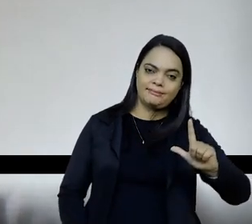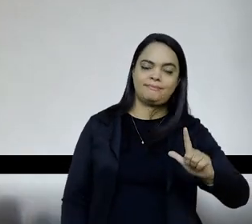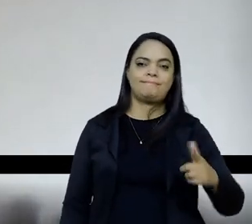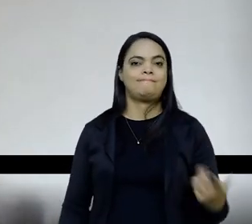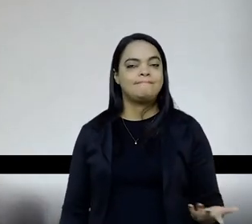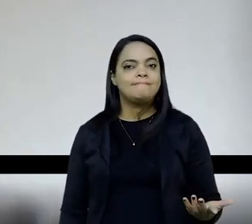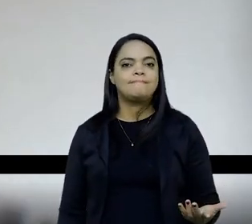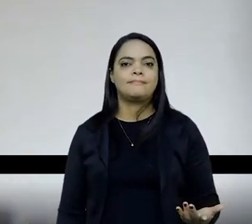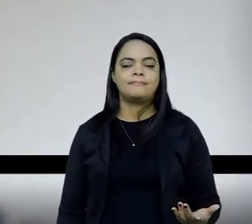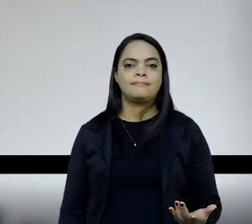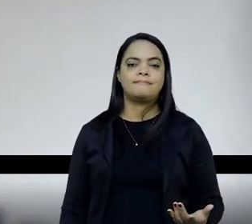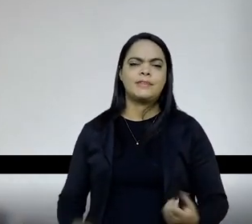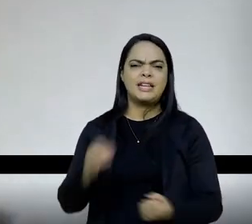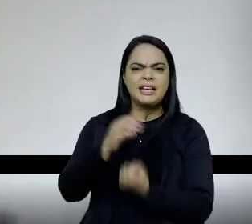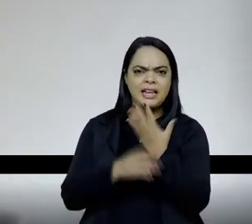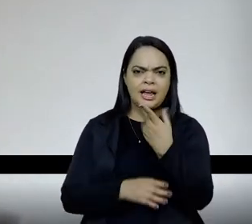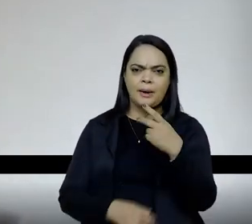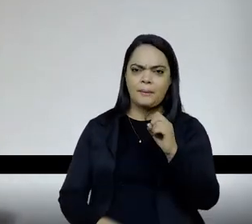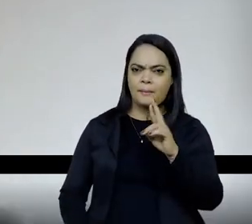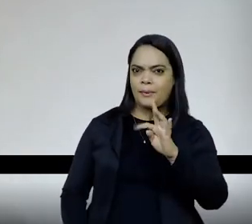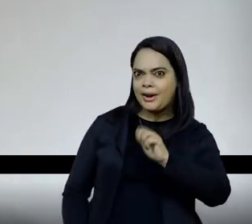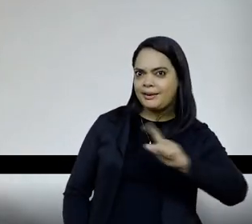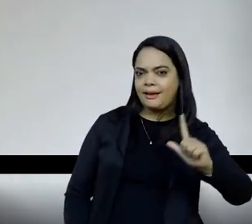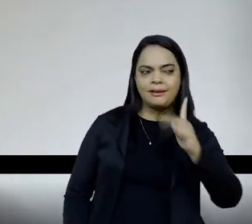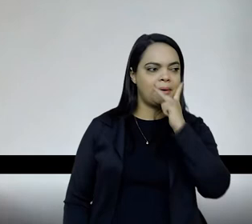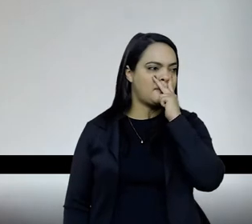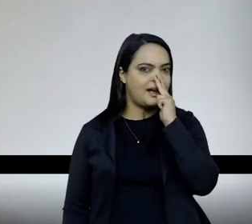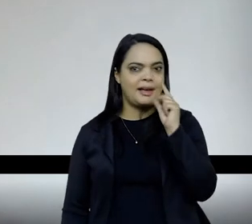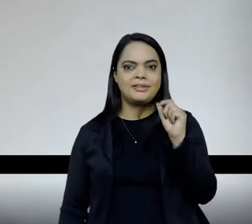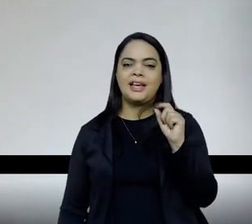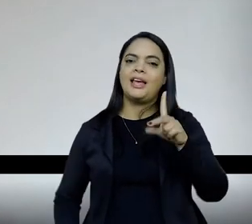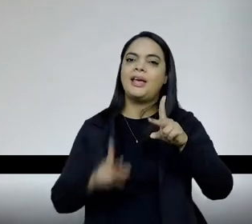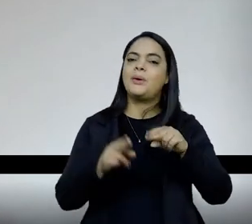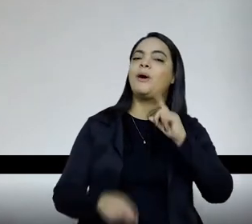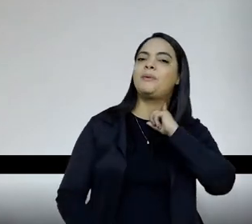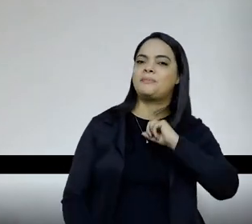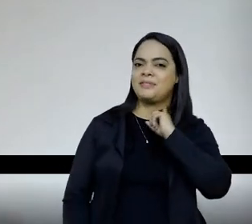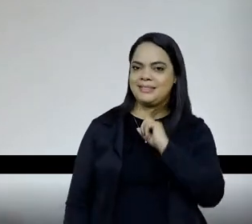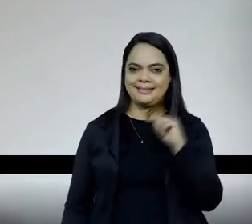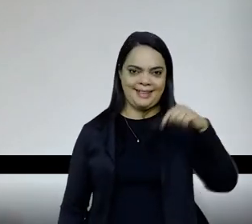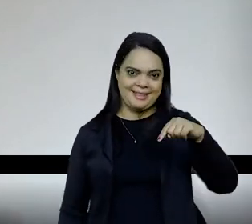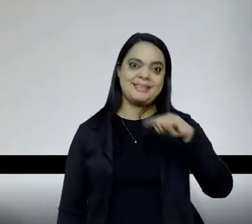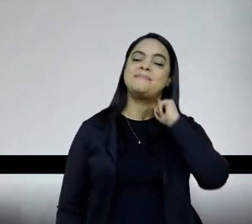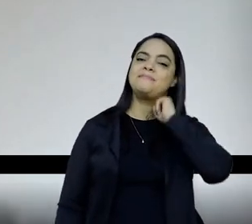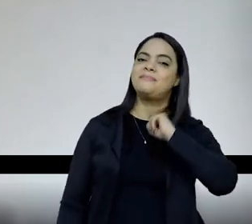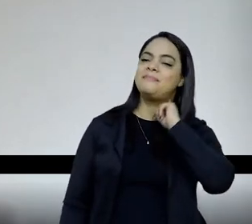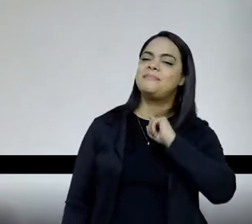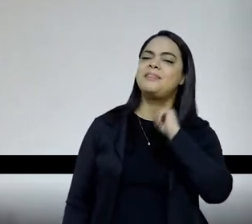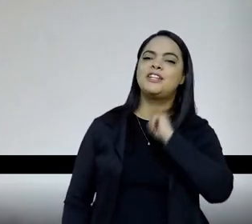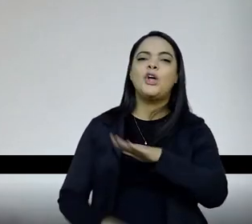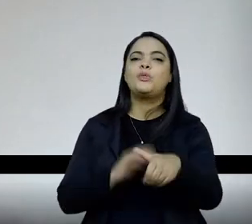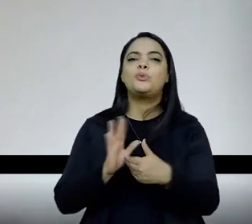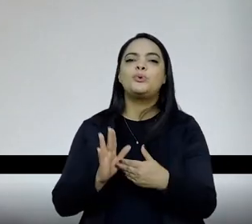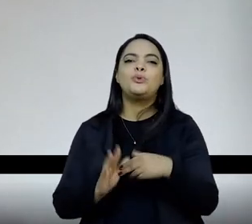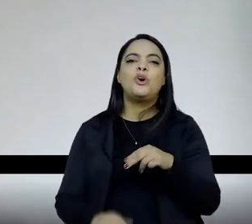ideia do portal está igual àquela coisa em Minas, que é trem, diz que em Minas, para quem não é aqui de Minas, diz que em Minas, tudo é